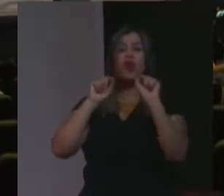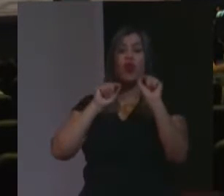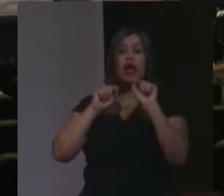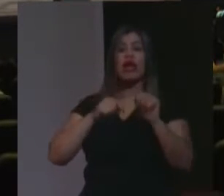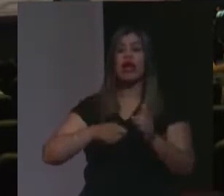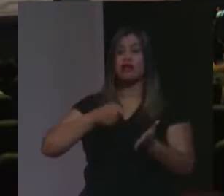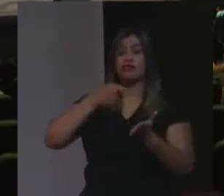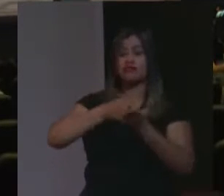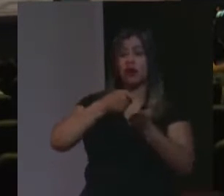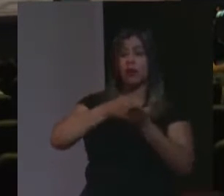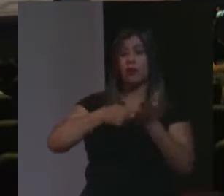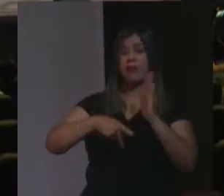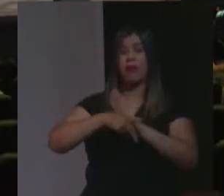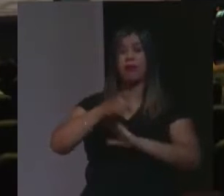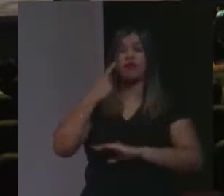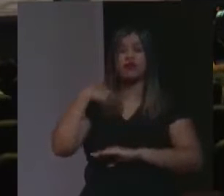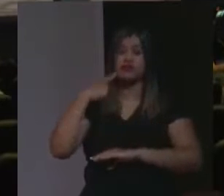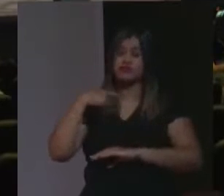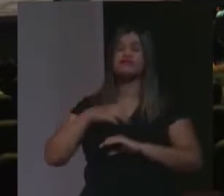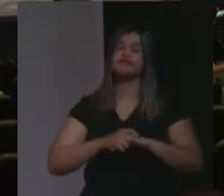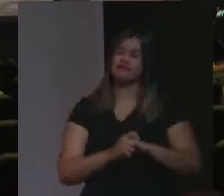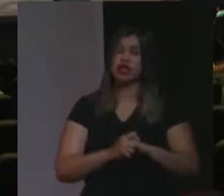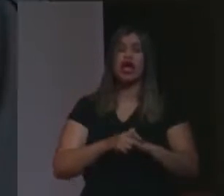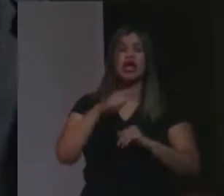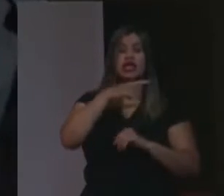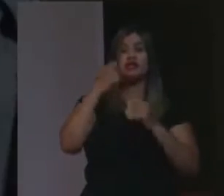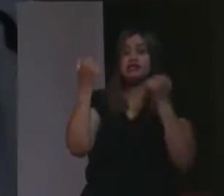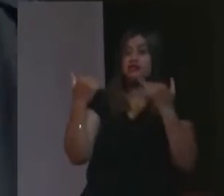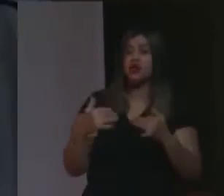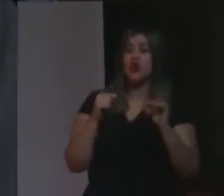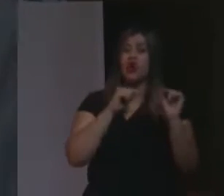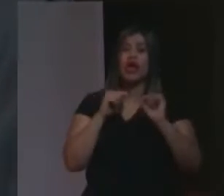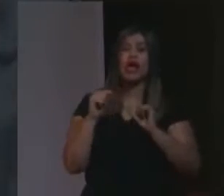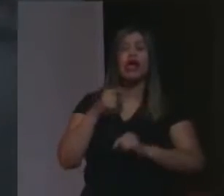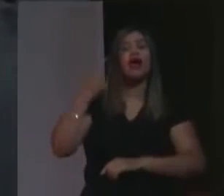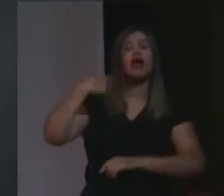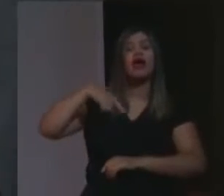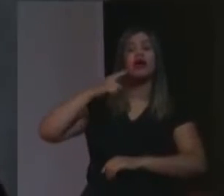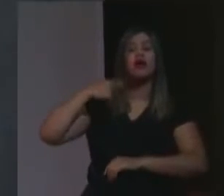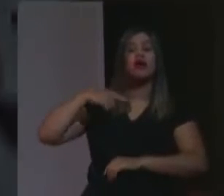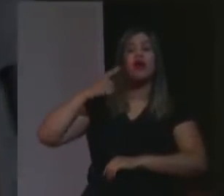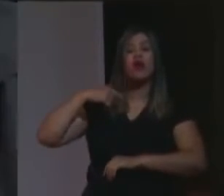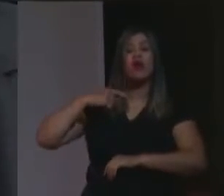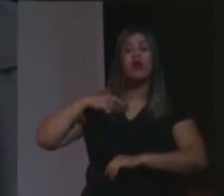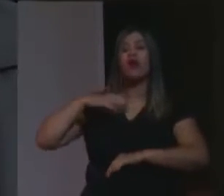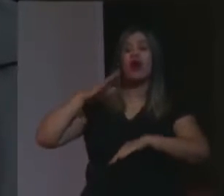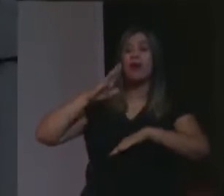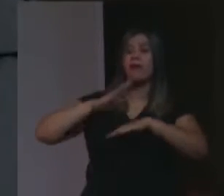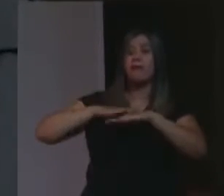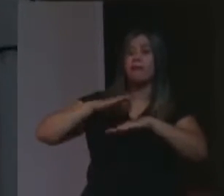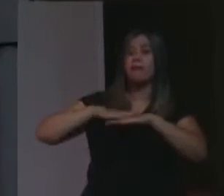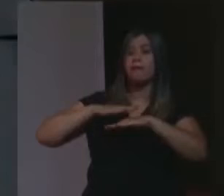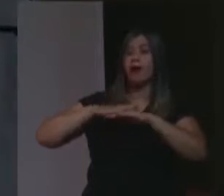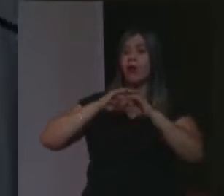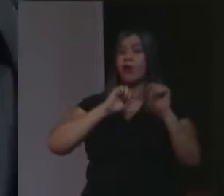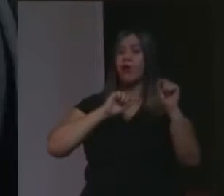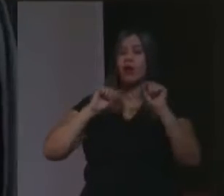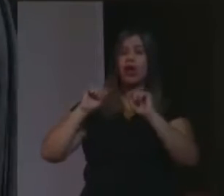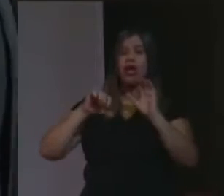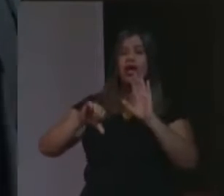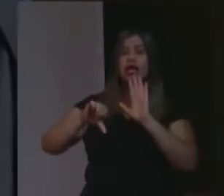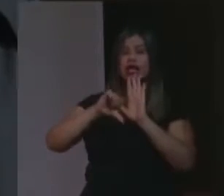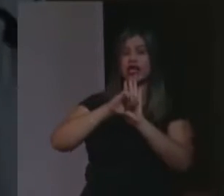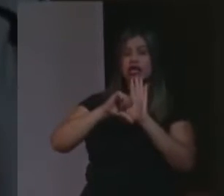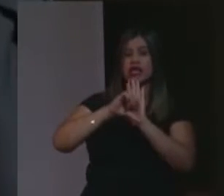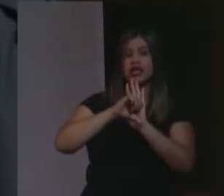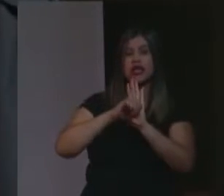do Advogado, em que ele diz que o advogado não faz o panegírico do crime e nem